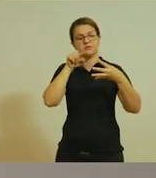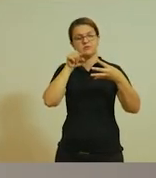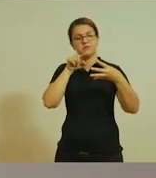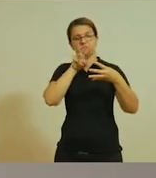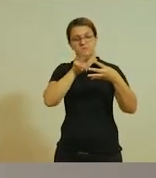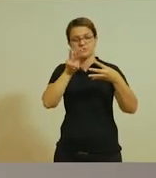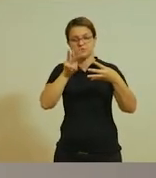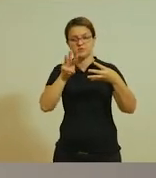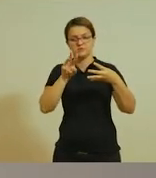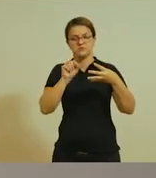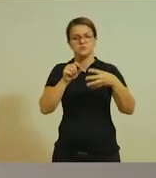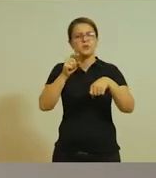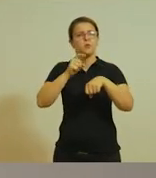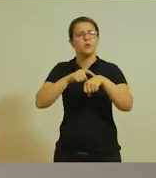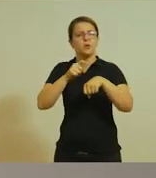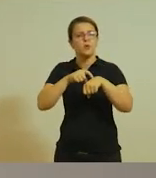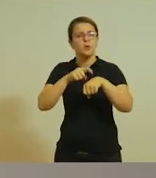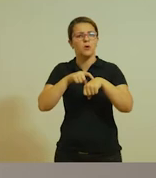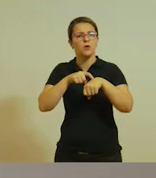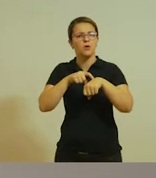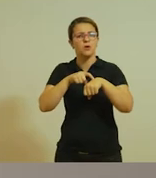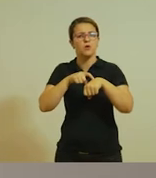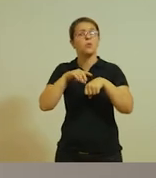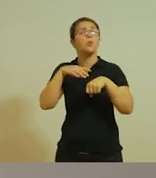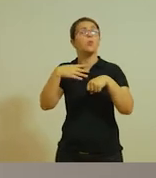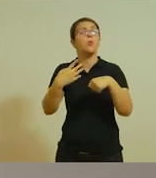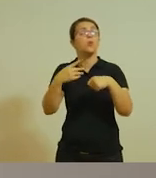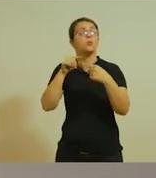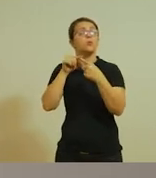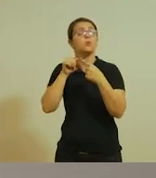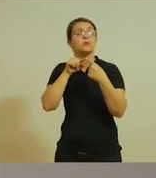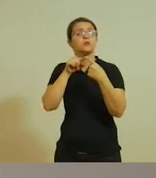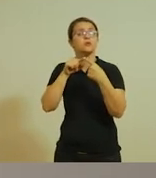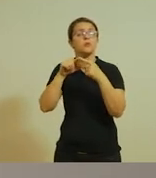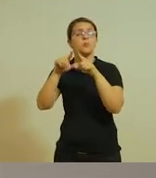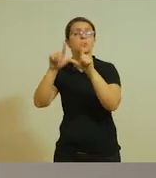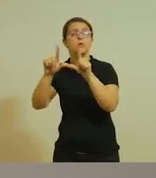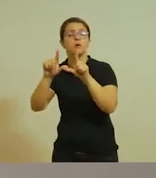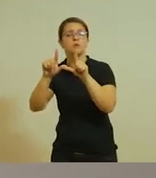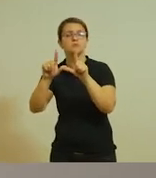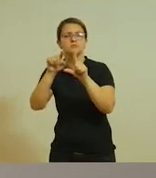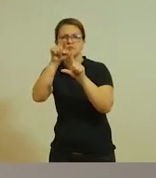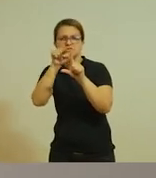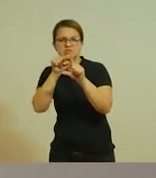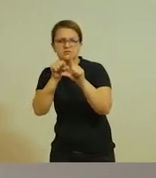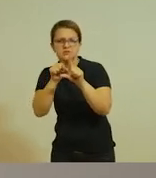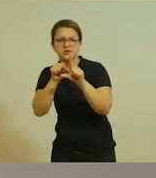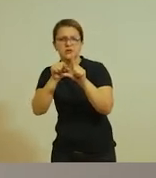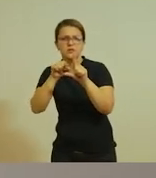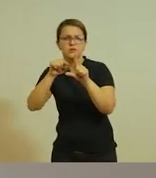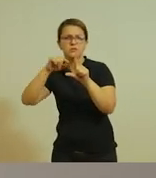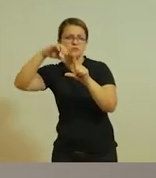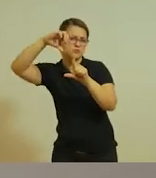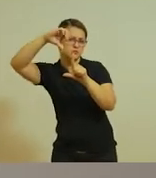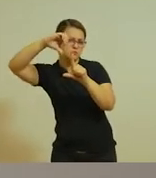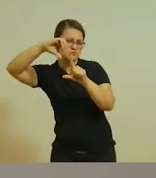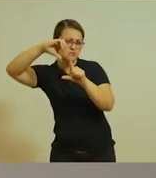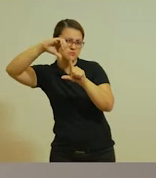frase, que horas são? Qual ponto que eu posso colocar dentro do quadradinho? Seria o de exclamação?